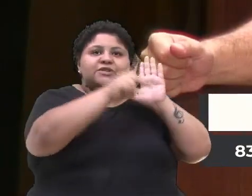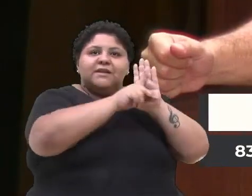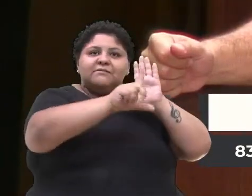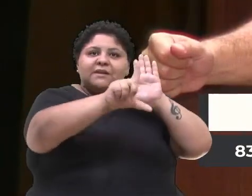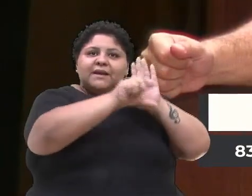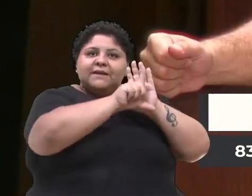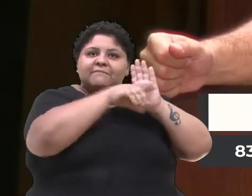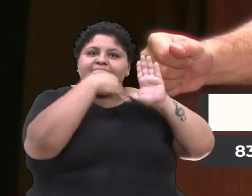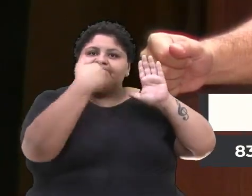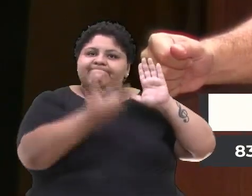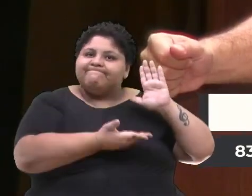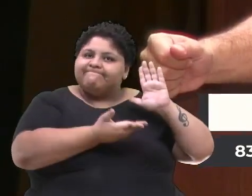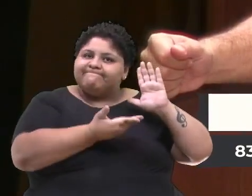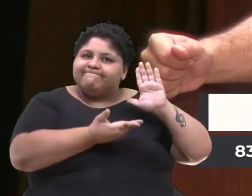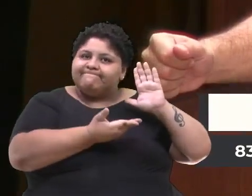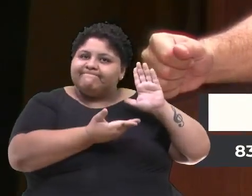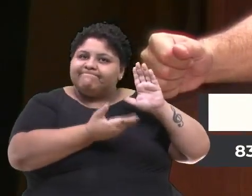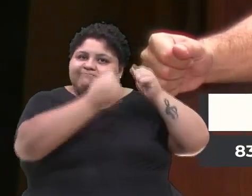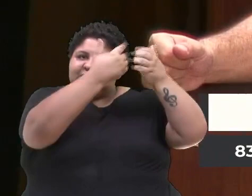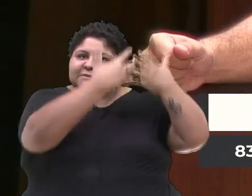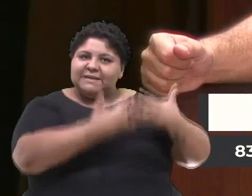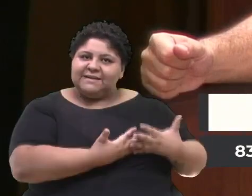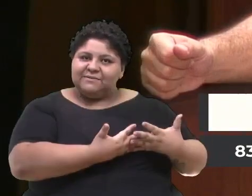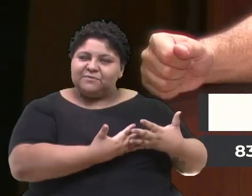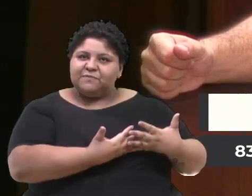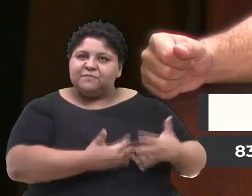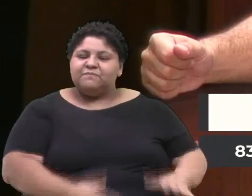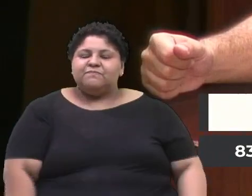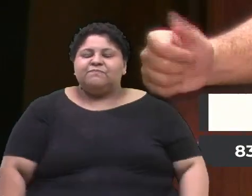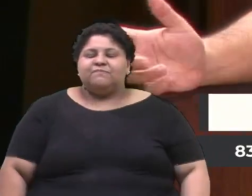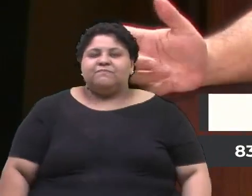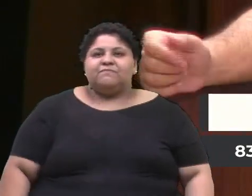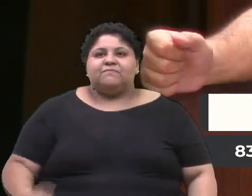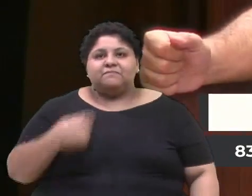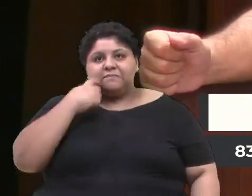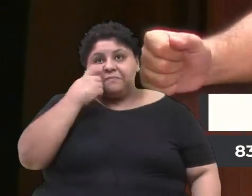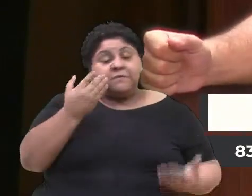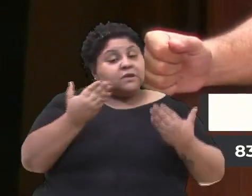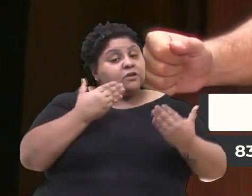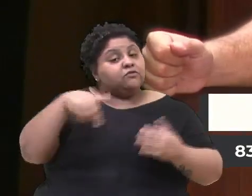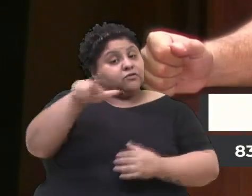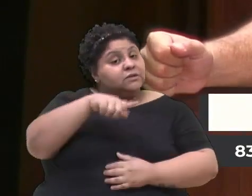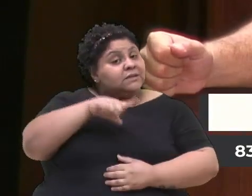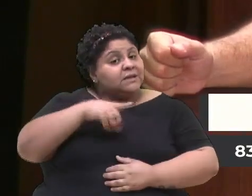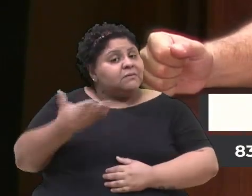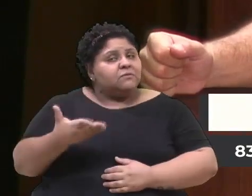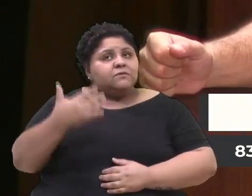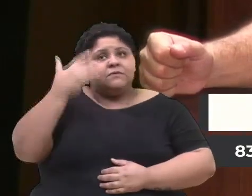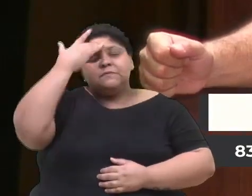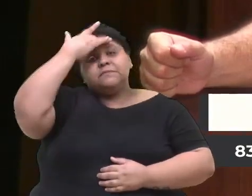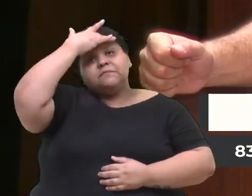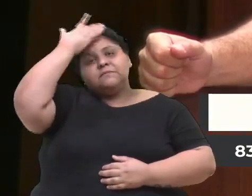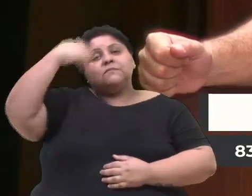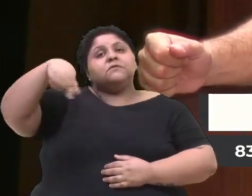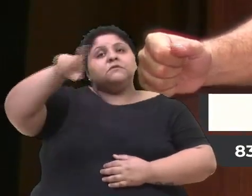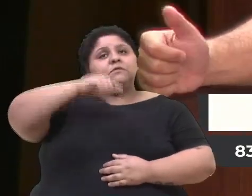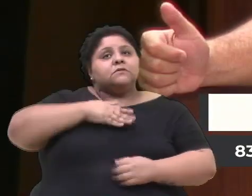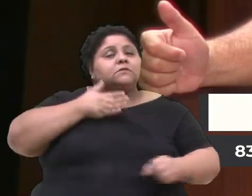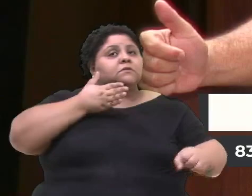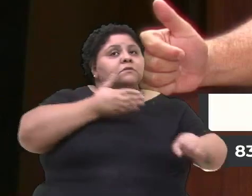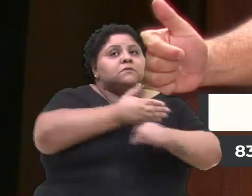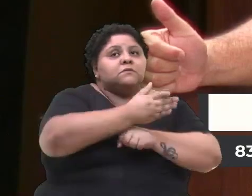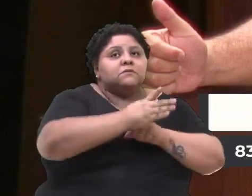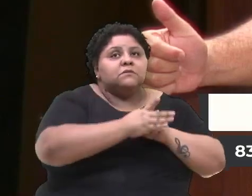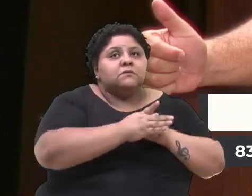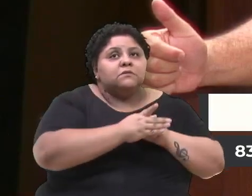Isso não está posto no projeto de lei. É uma dúvida que nós temos. Nós vamos aprovar um projeto de lei, mas isso não está posto.